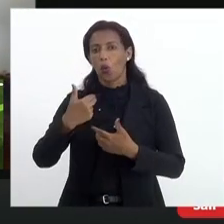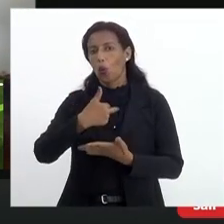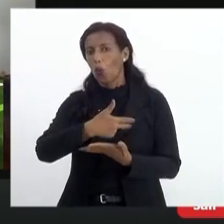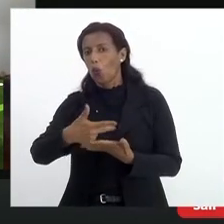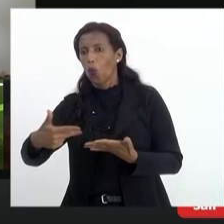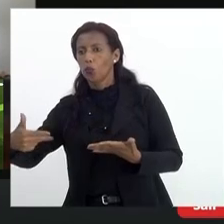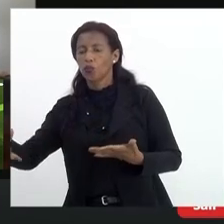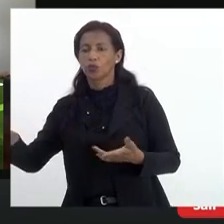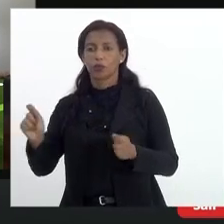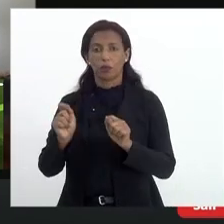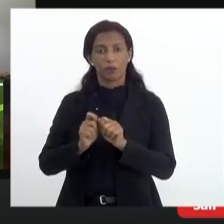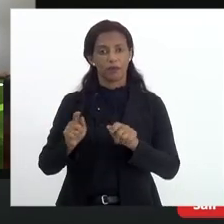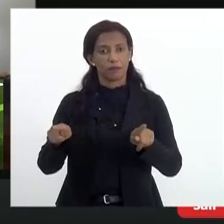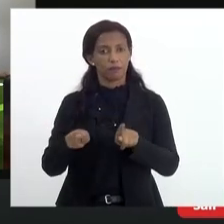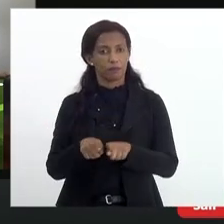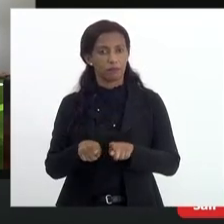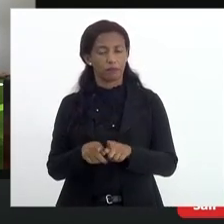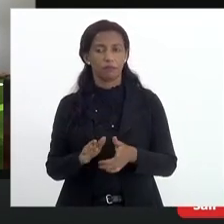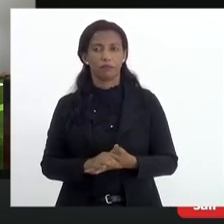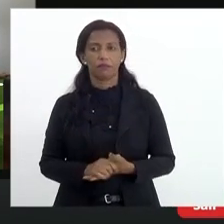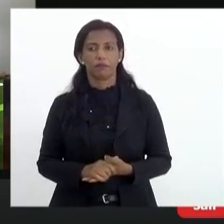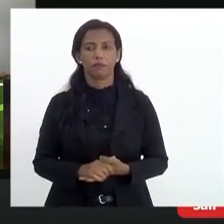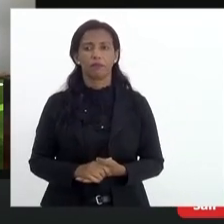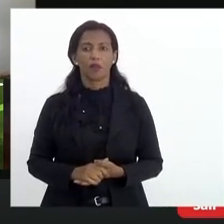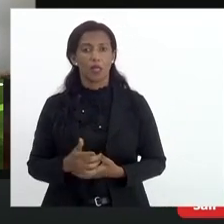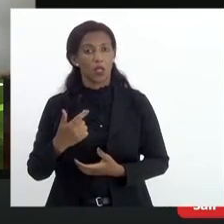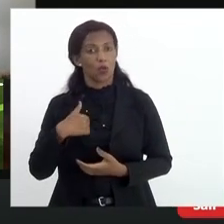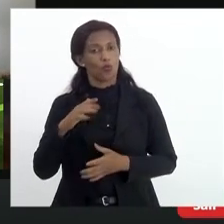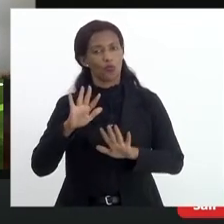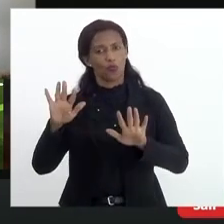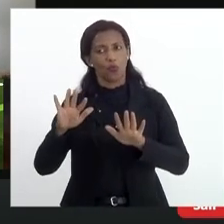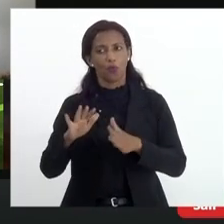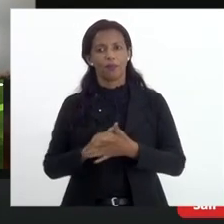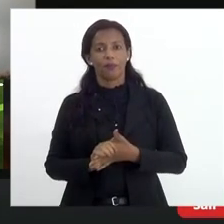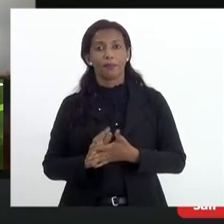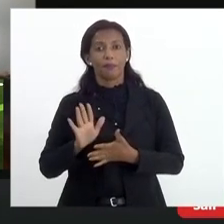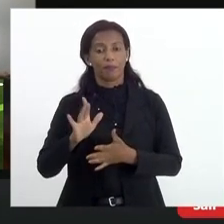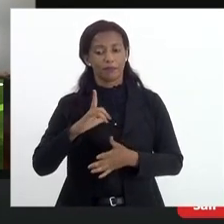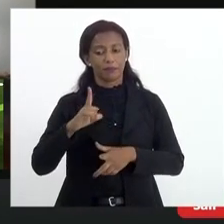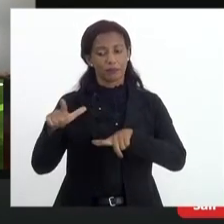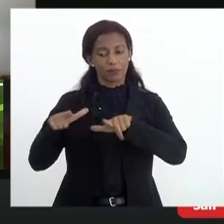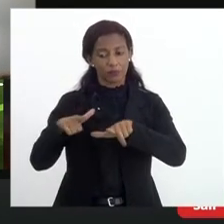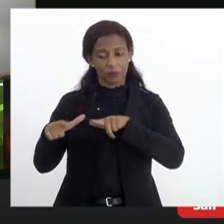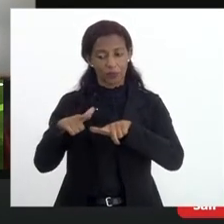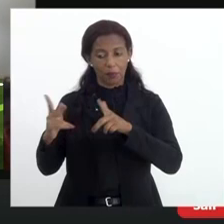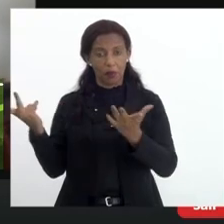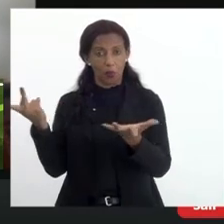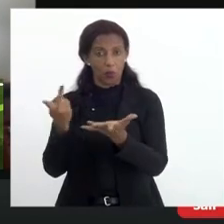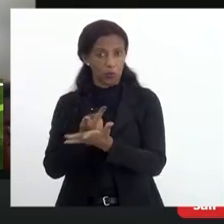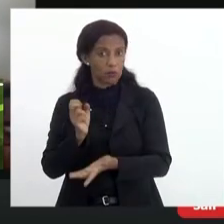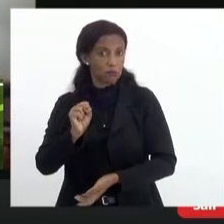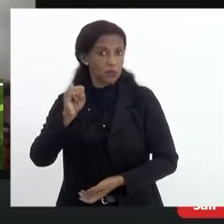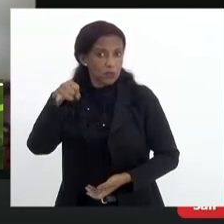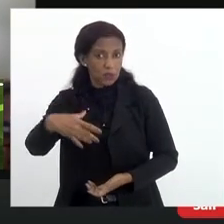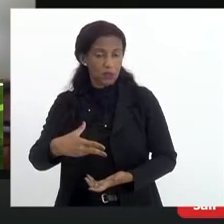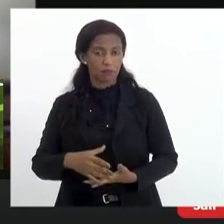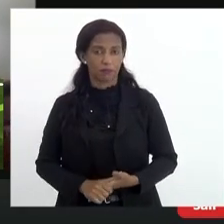coisas para serem feitas na inspeção escolar, eu não vou negar, mas há um trabalho sendo realizado, sim.